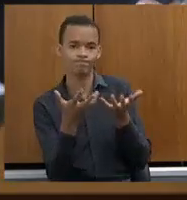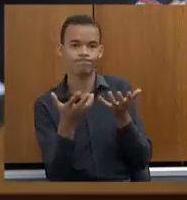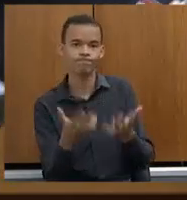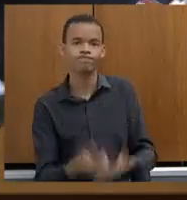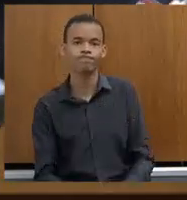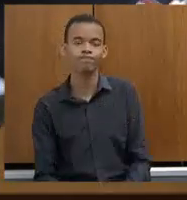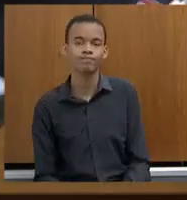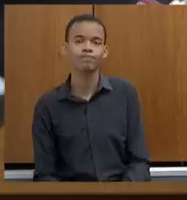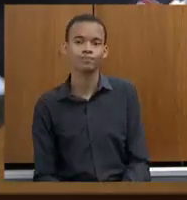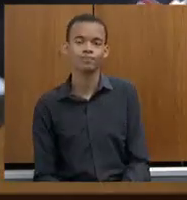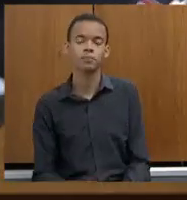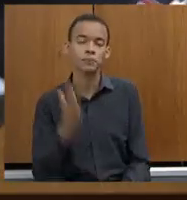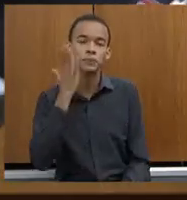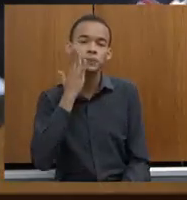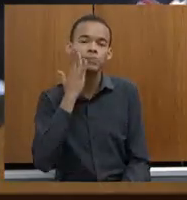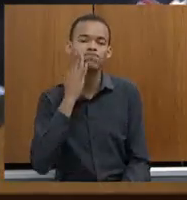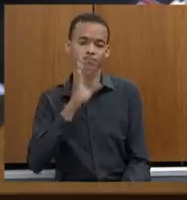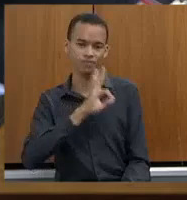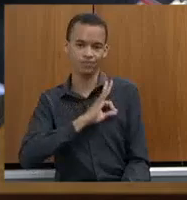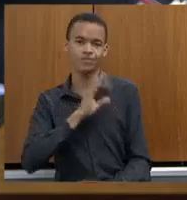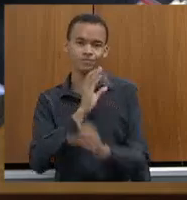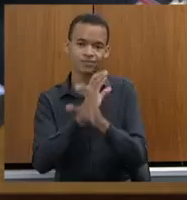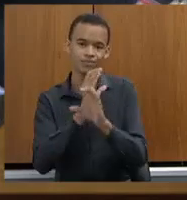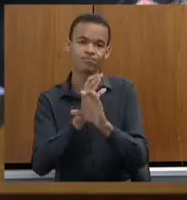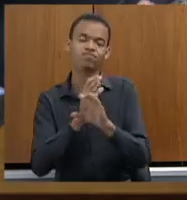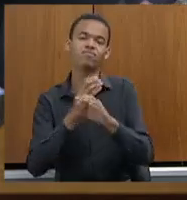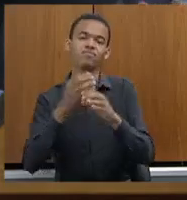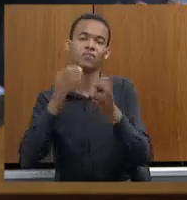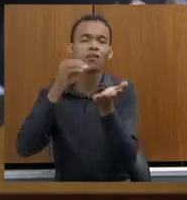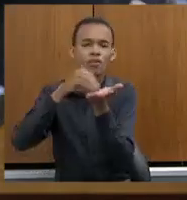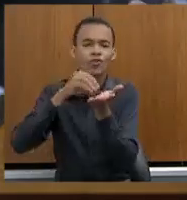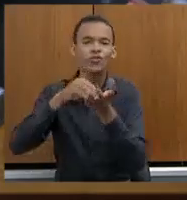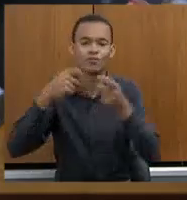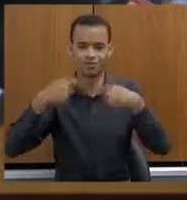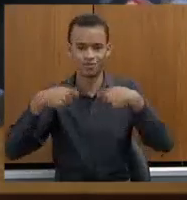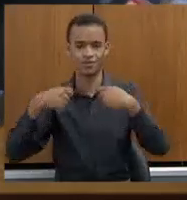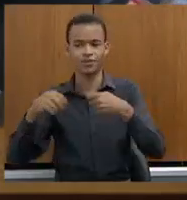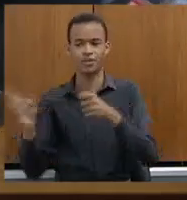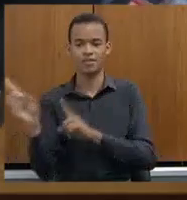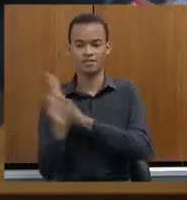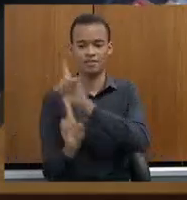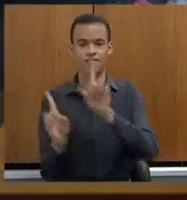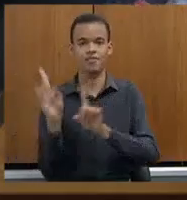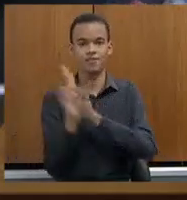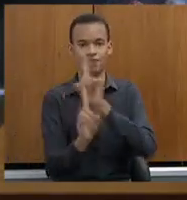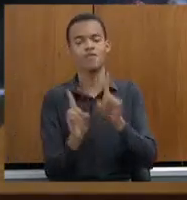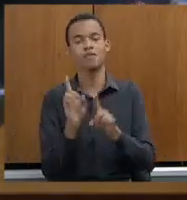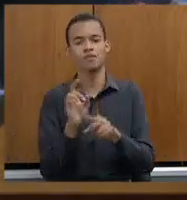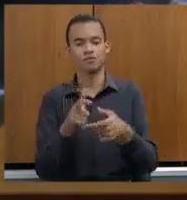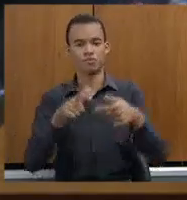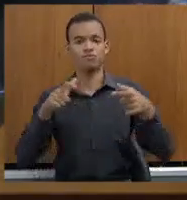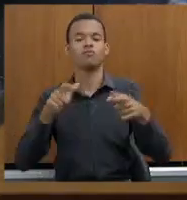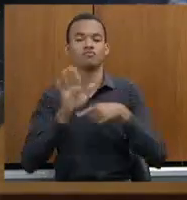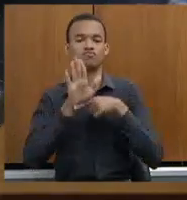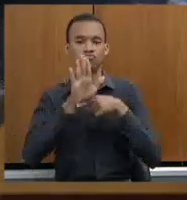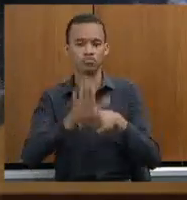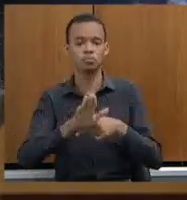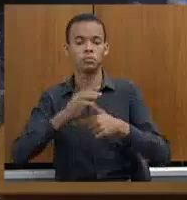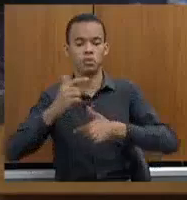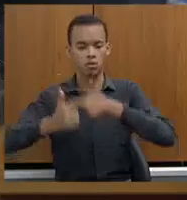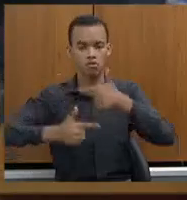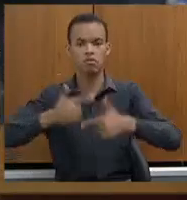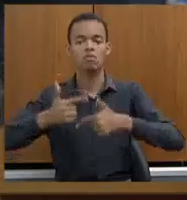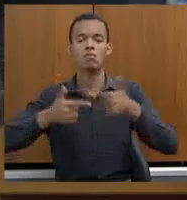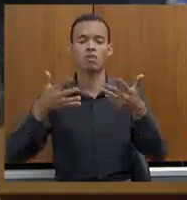sabemos da necessidade da polícia civil, que já faz um trabalho excepcional para que ela possa fazer ainda com